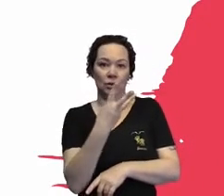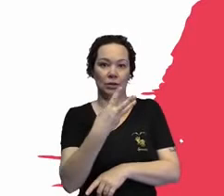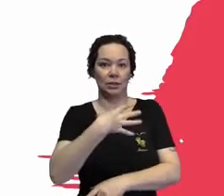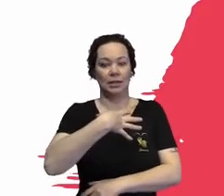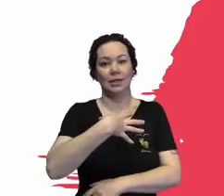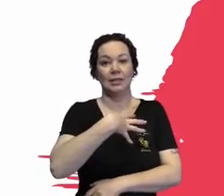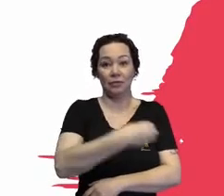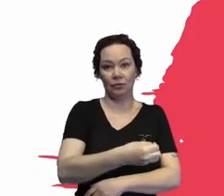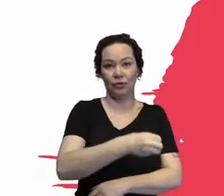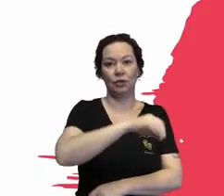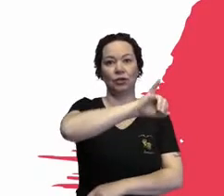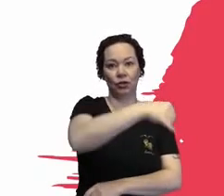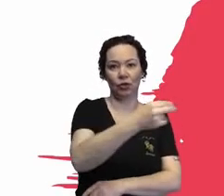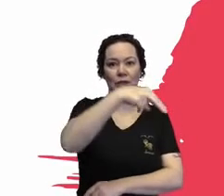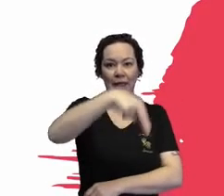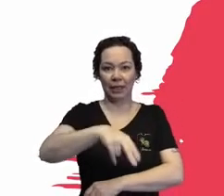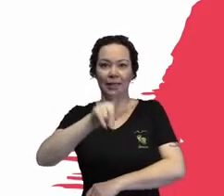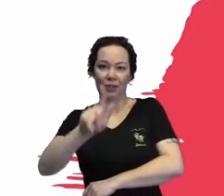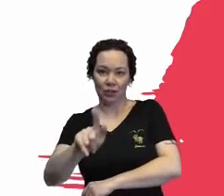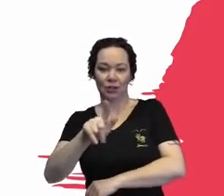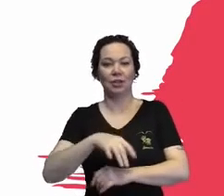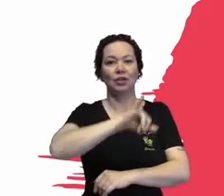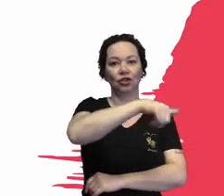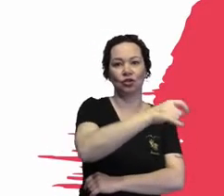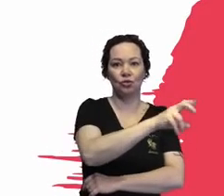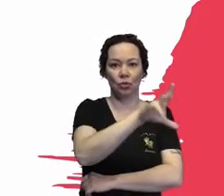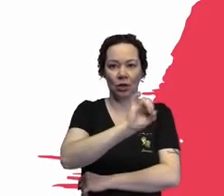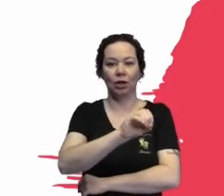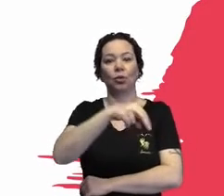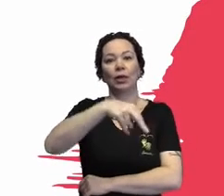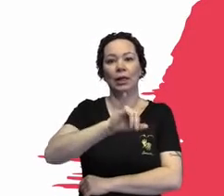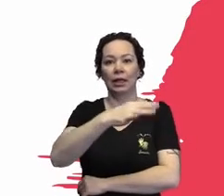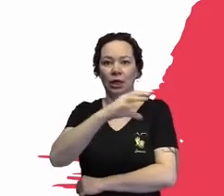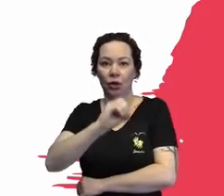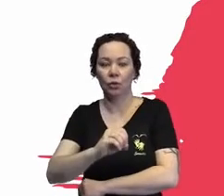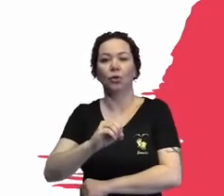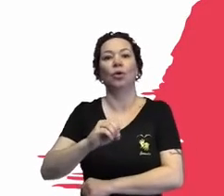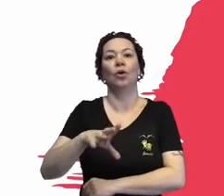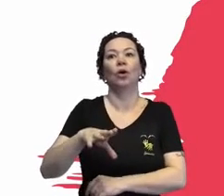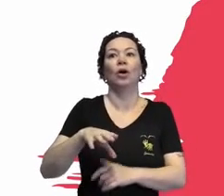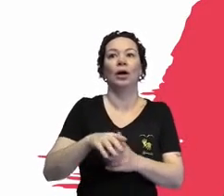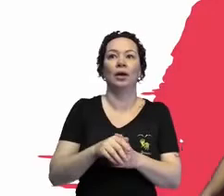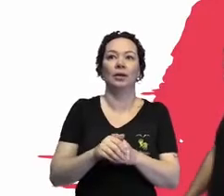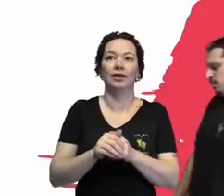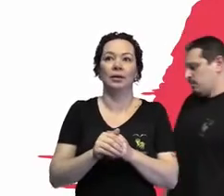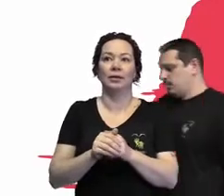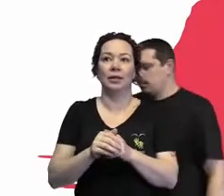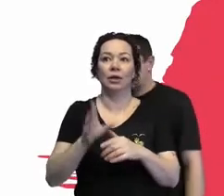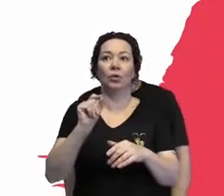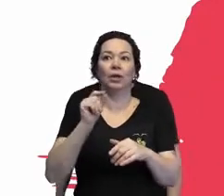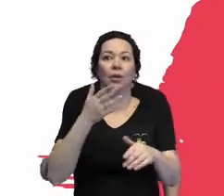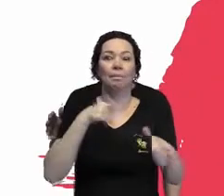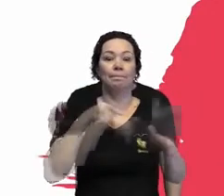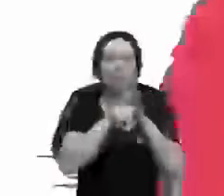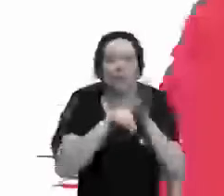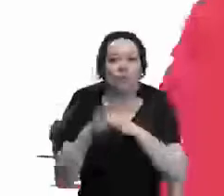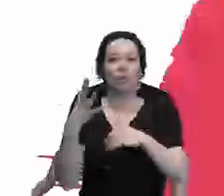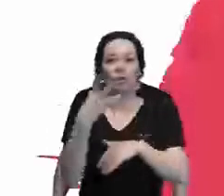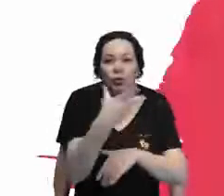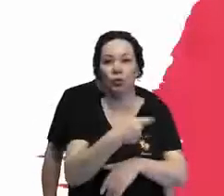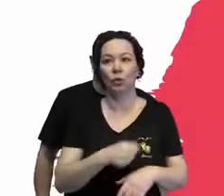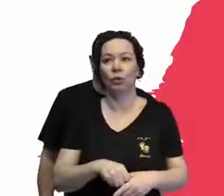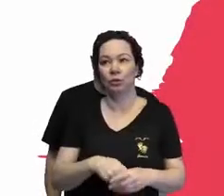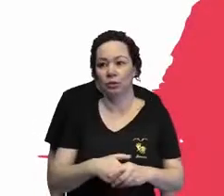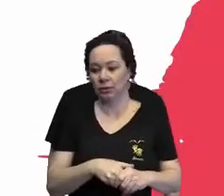João, o Nico e o Gabi. Colegas de escola e a gente ficava se perguntando tudo o que todos se perguntam, né, em